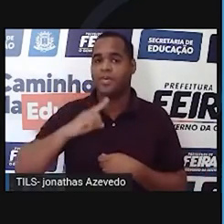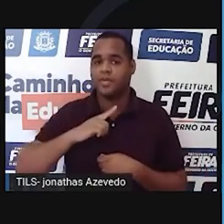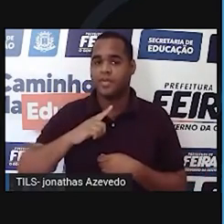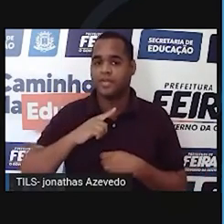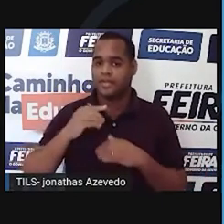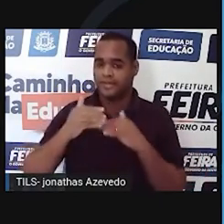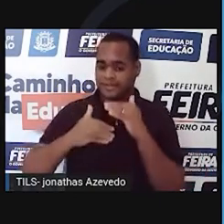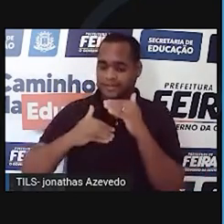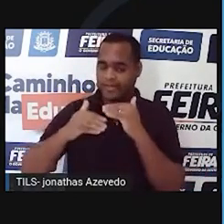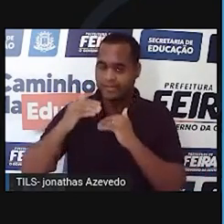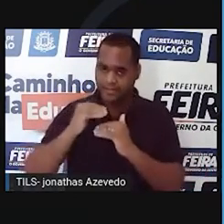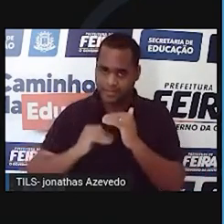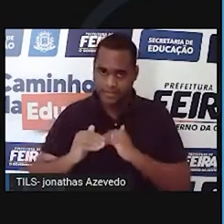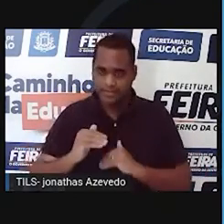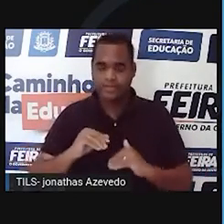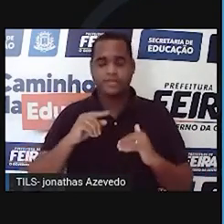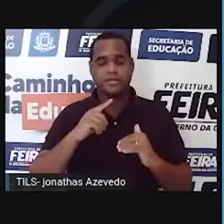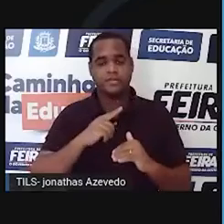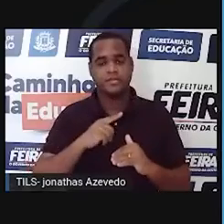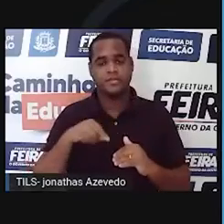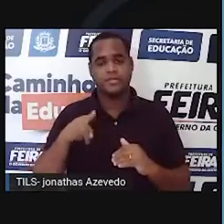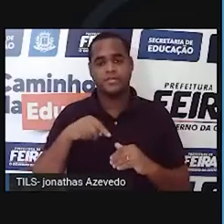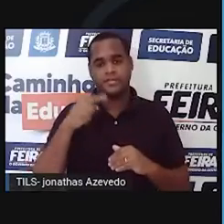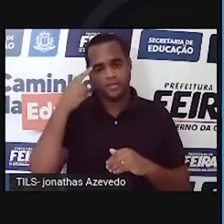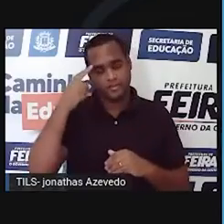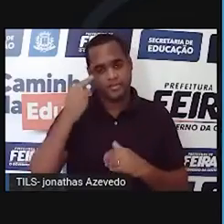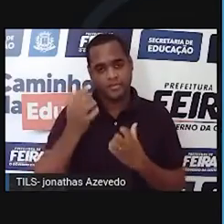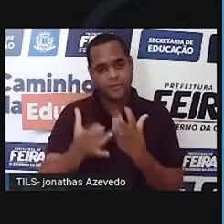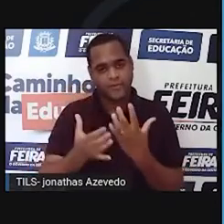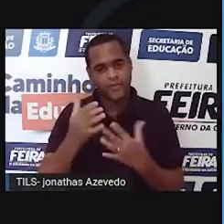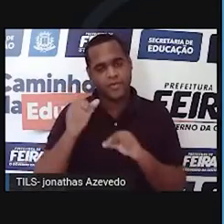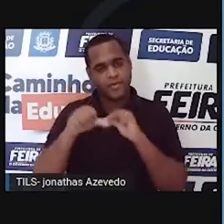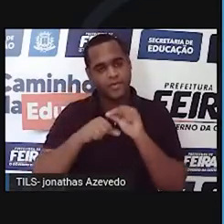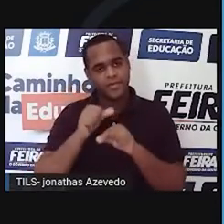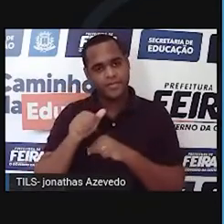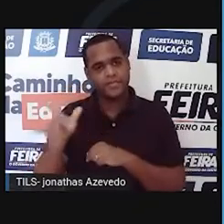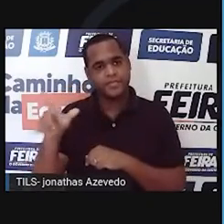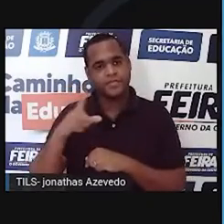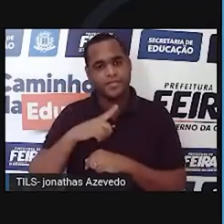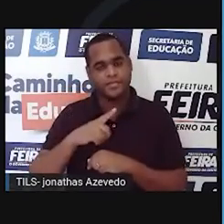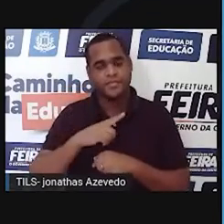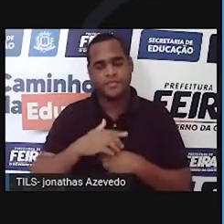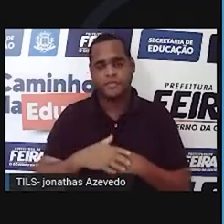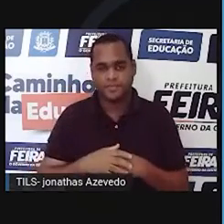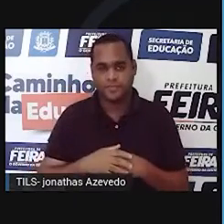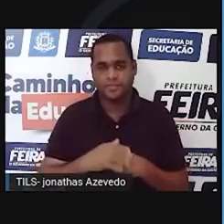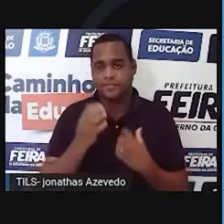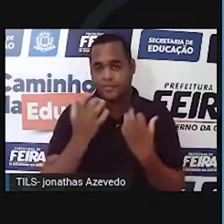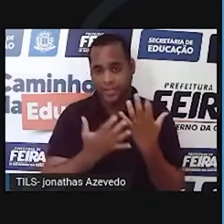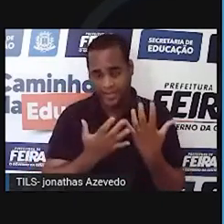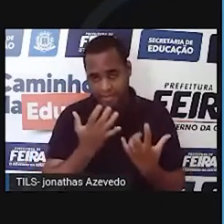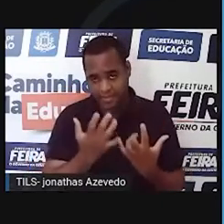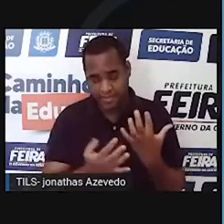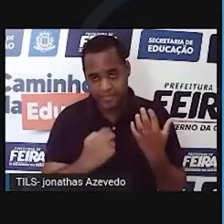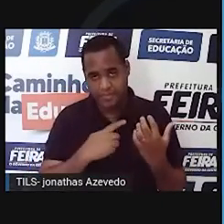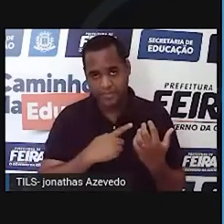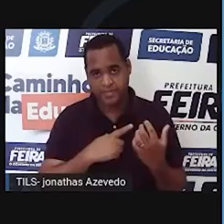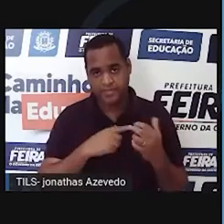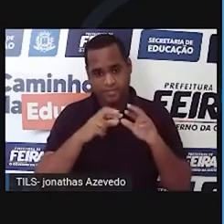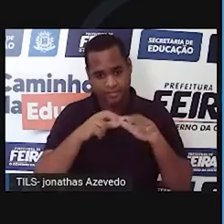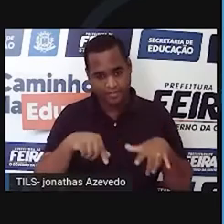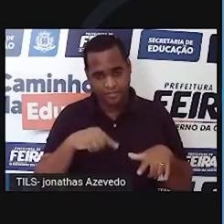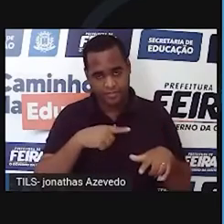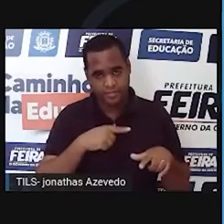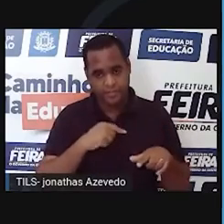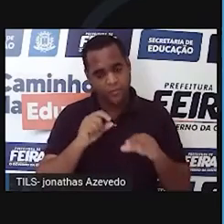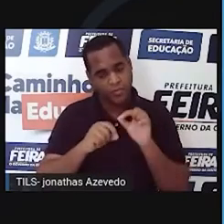degradação. Por quê? Porque o regime de fogo é alterado. Então, tanto a queima muito esparça como a